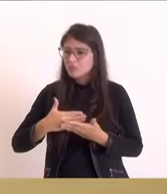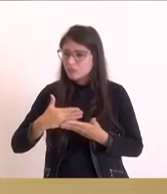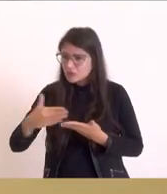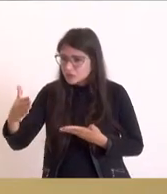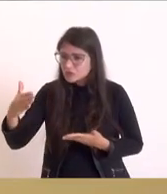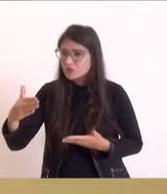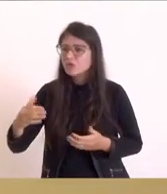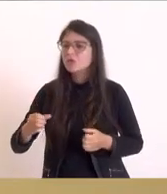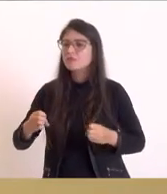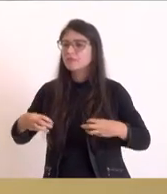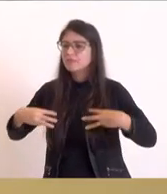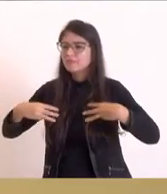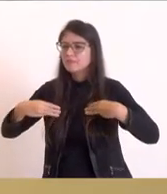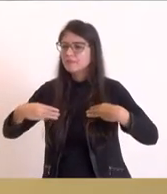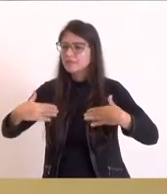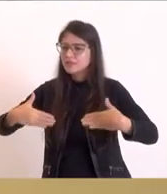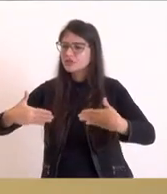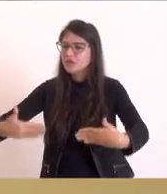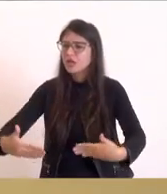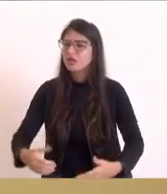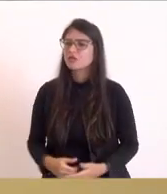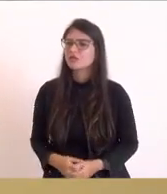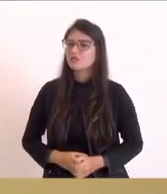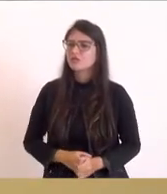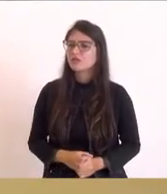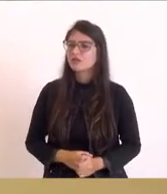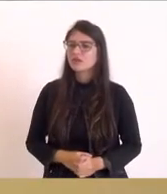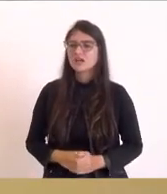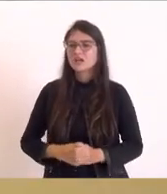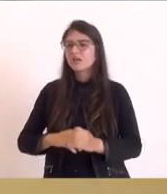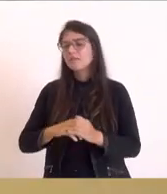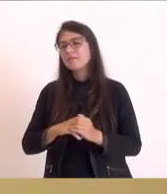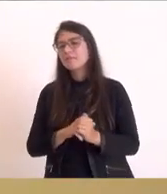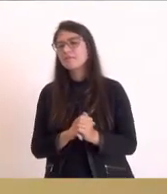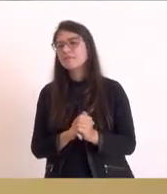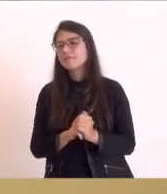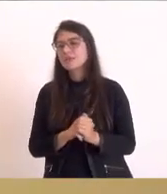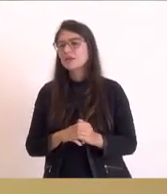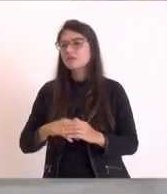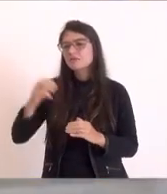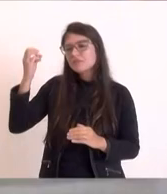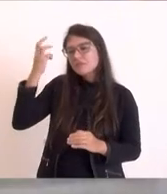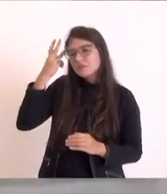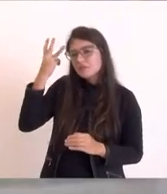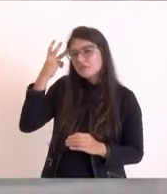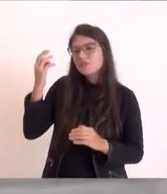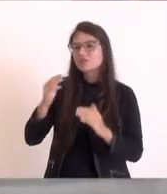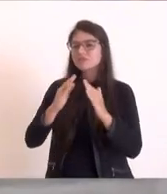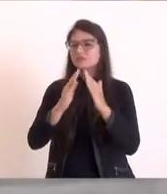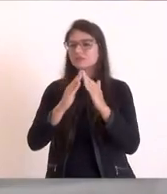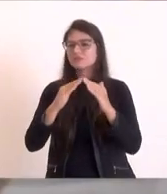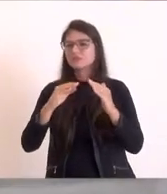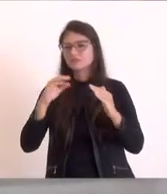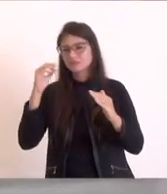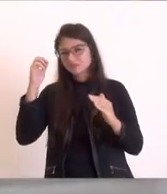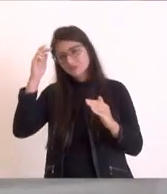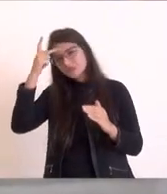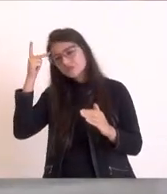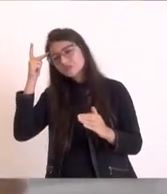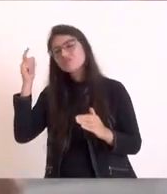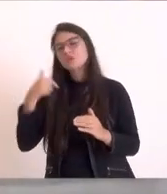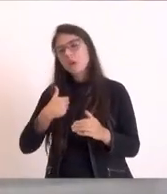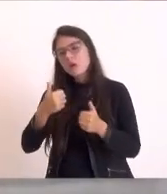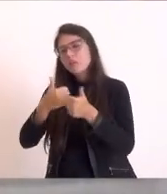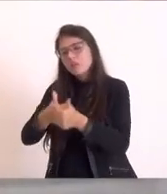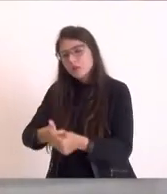desmanicomiza organização um nome parecido com esse e ele começou foi pioneiro no Brasil então eu acompanho de longe depois a gente